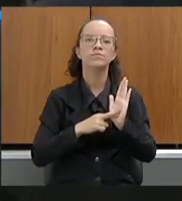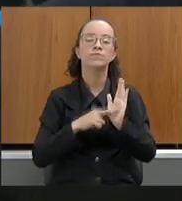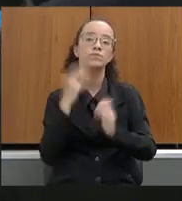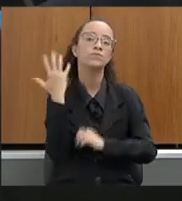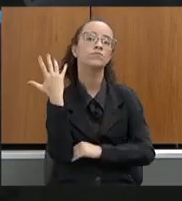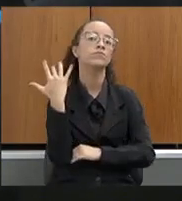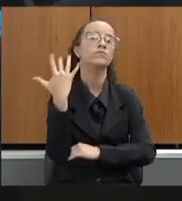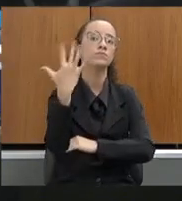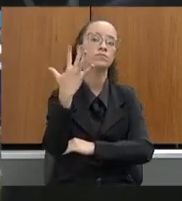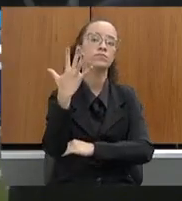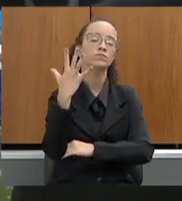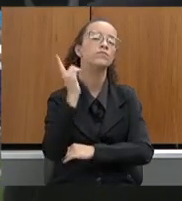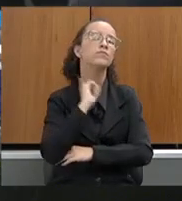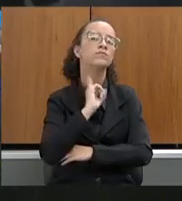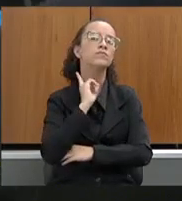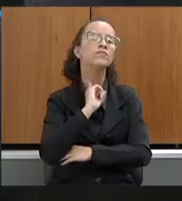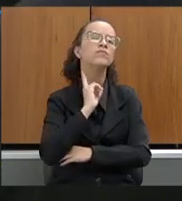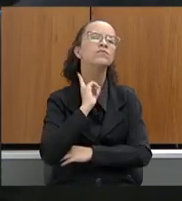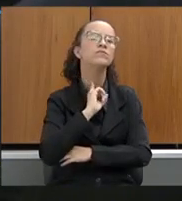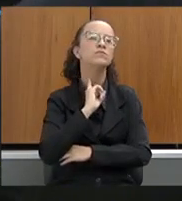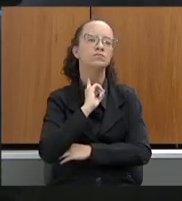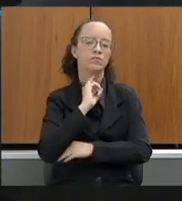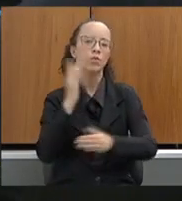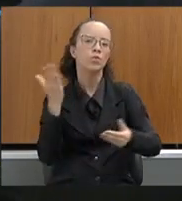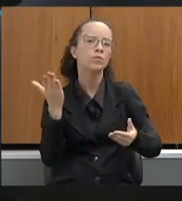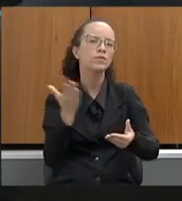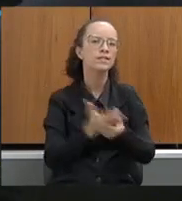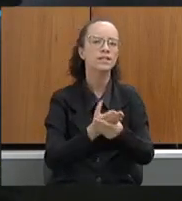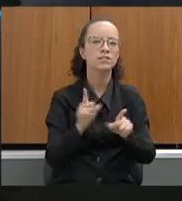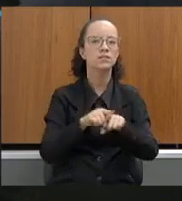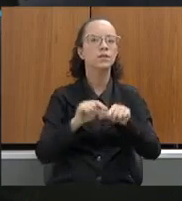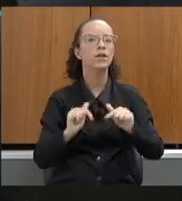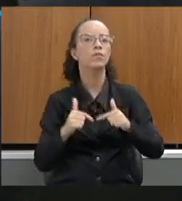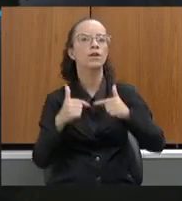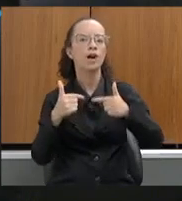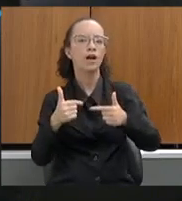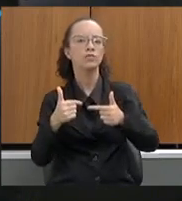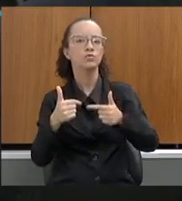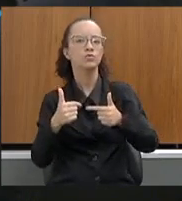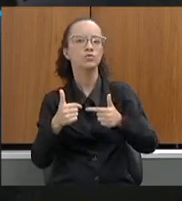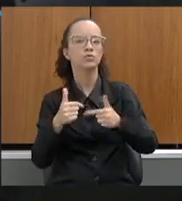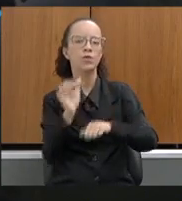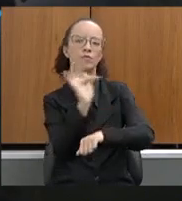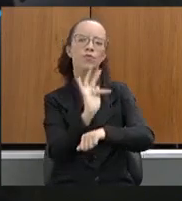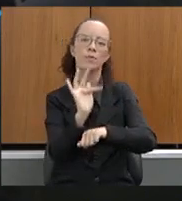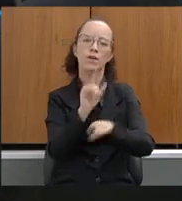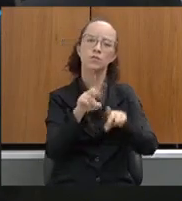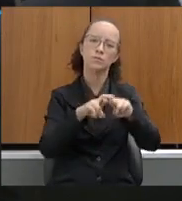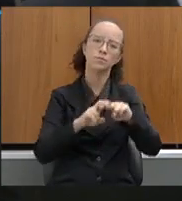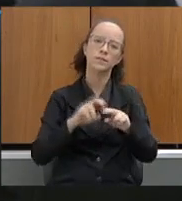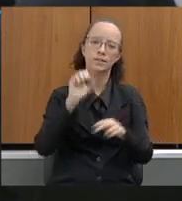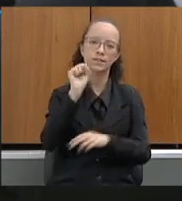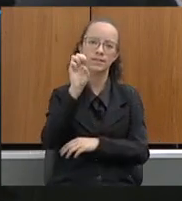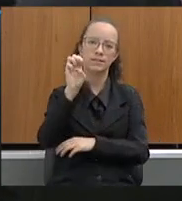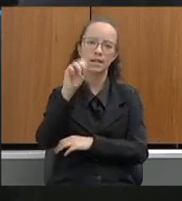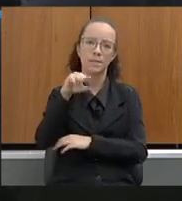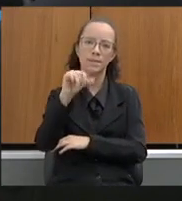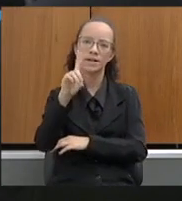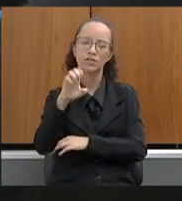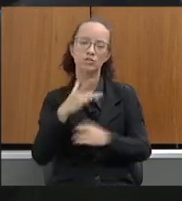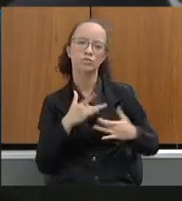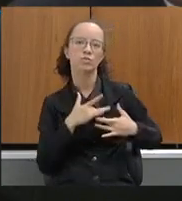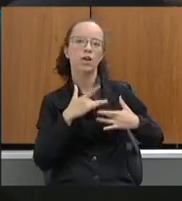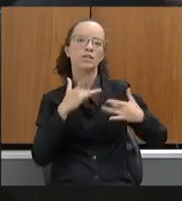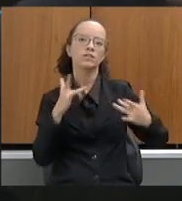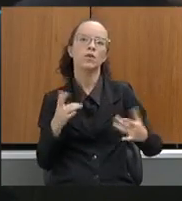ambiental em Minas Gerais, aperfeiçoamento dos processos, procedimentos e atos normativos formalizados pela SEMAD, com fins a formalizar a doação de serviços